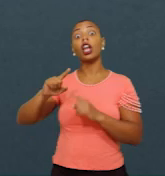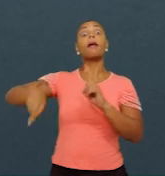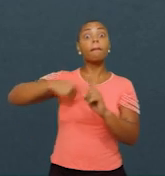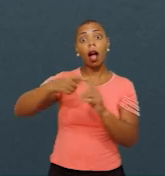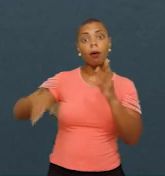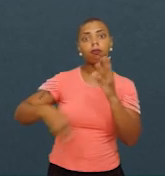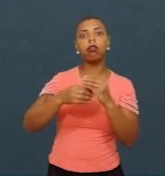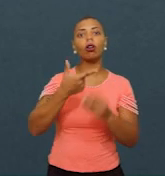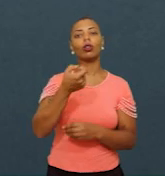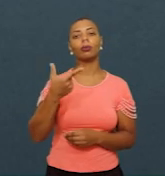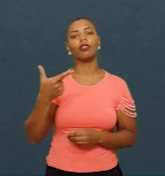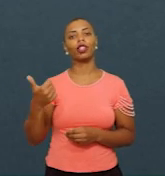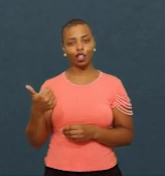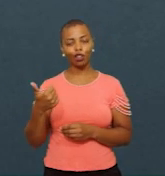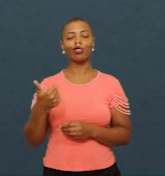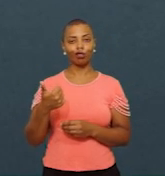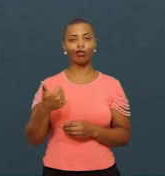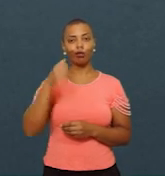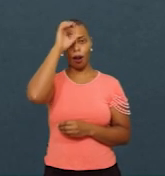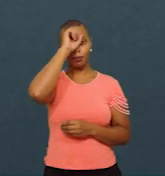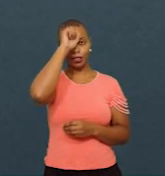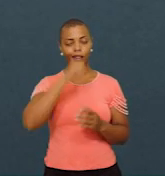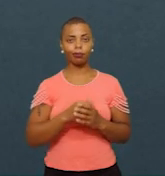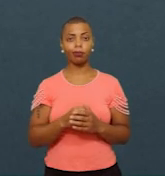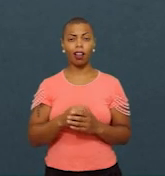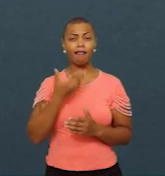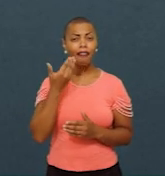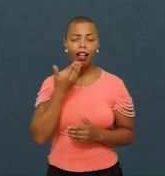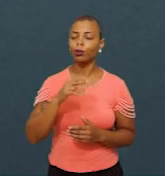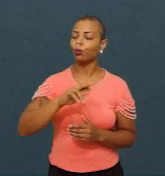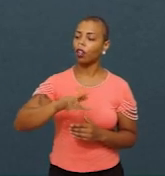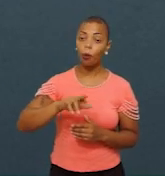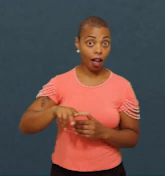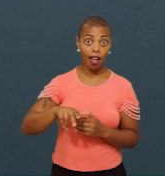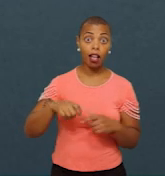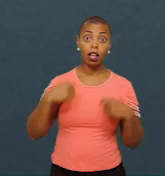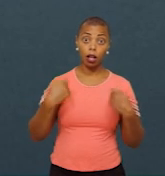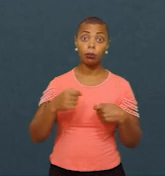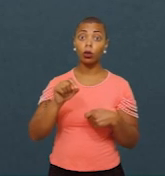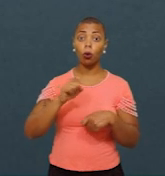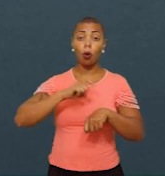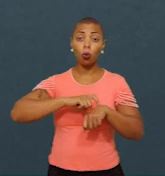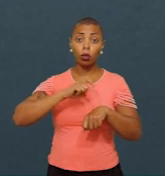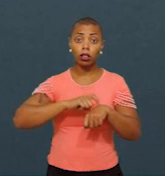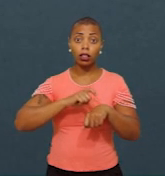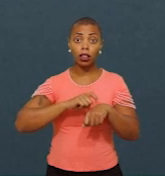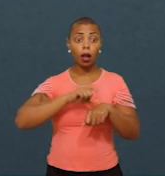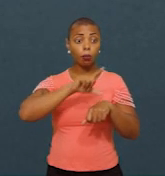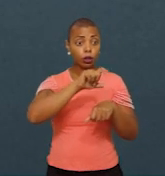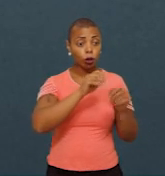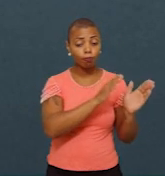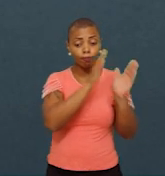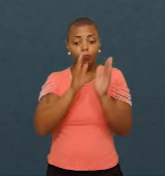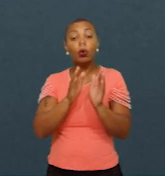ano letivo de 2021. Não vai ser fácil e vai ter que se reservar um tempo para